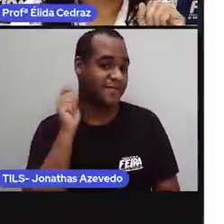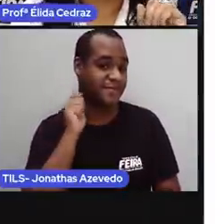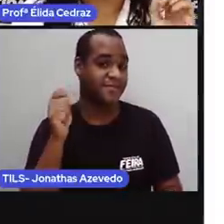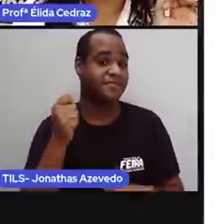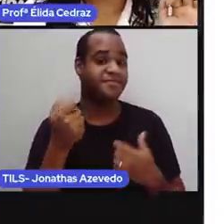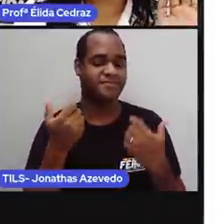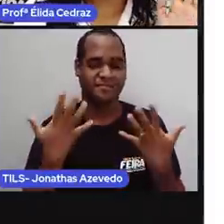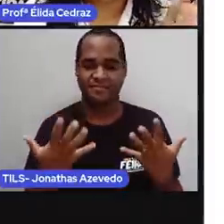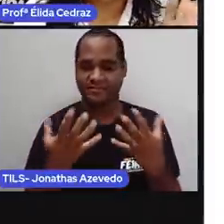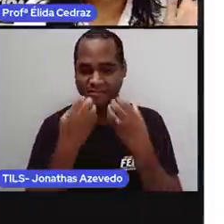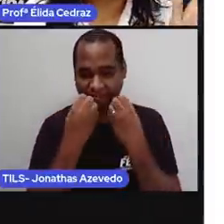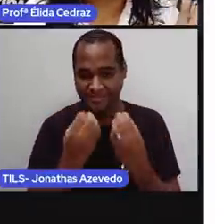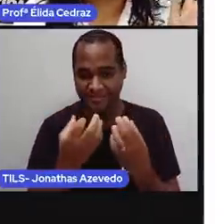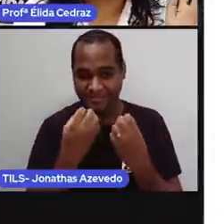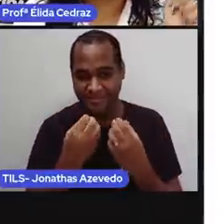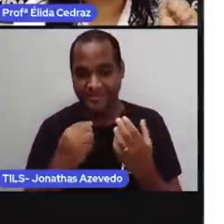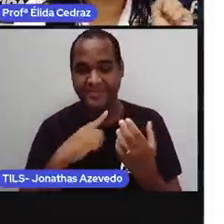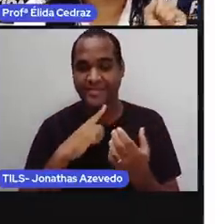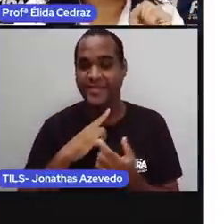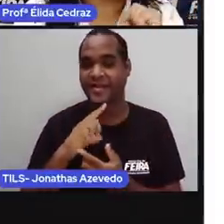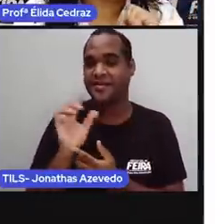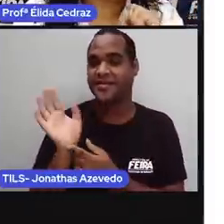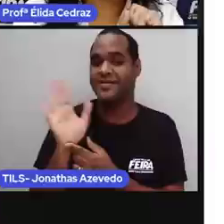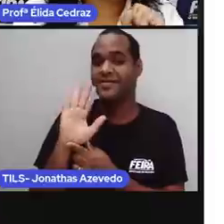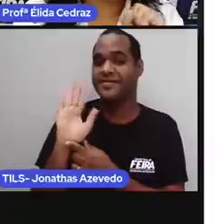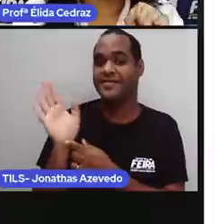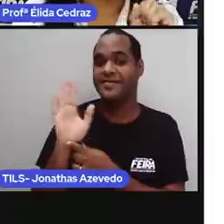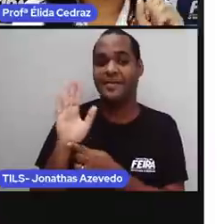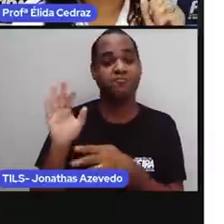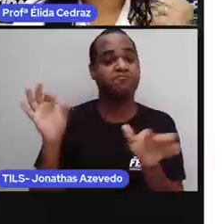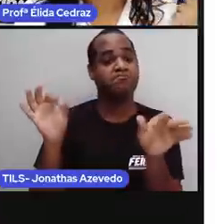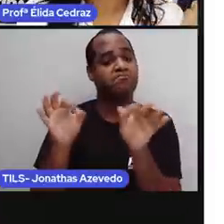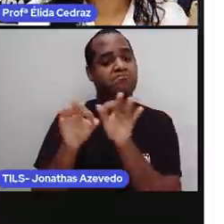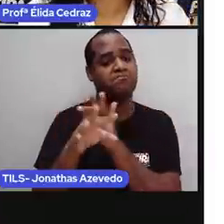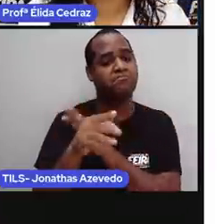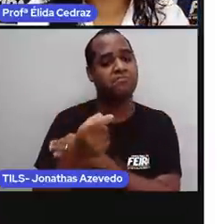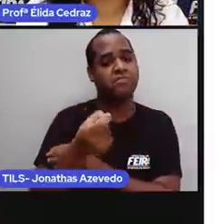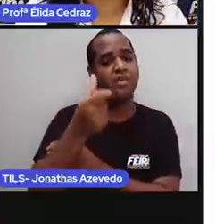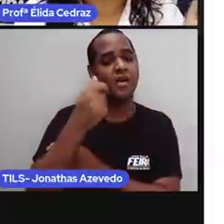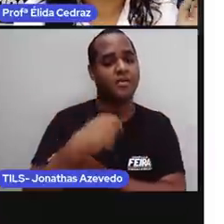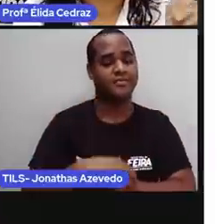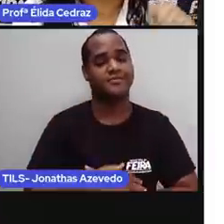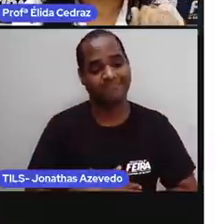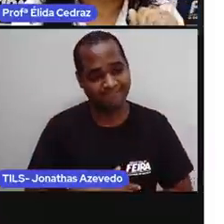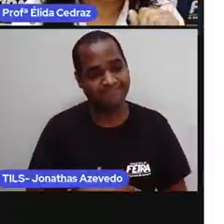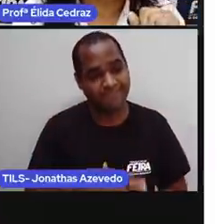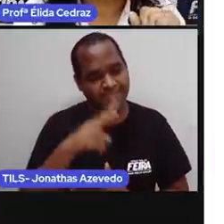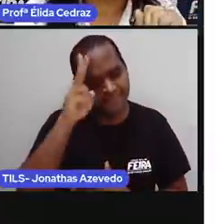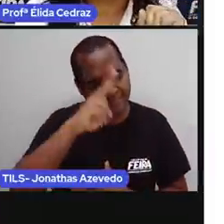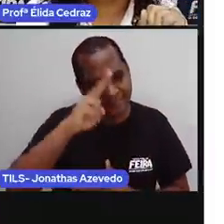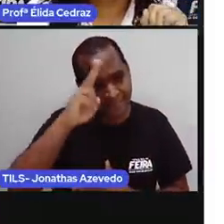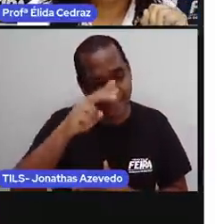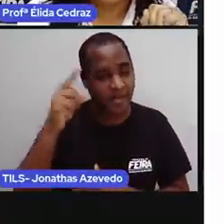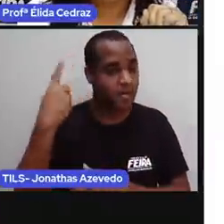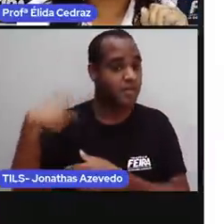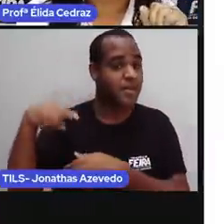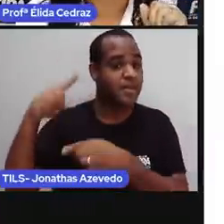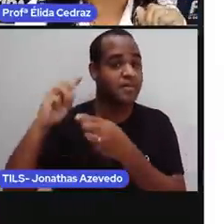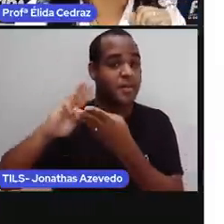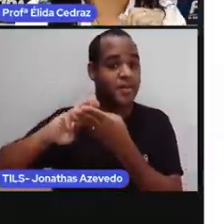já está dando tchauzinho pra gente. Vocês lembram, na última aula de